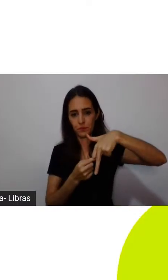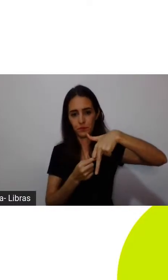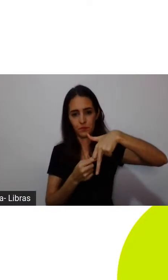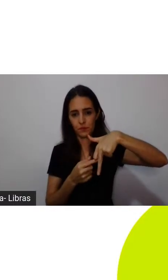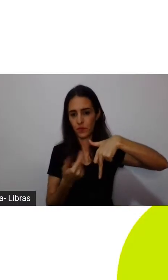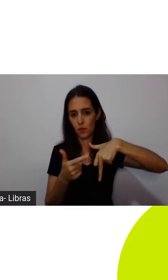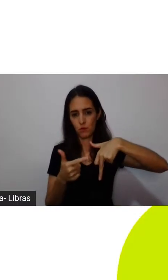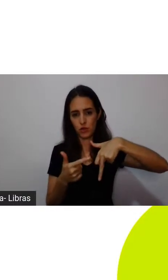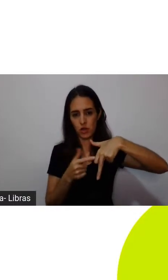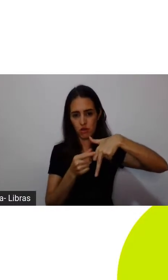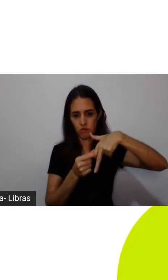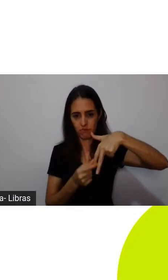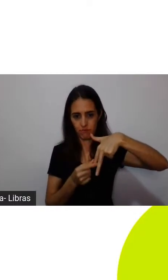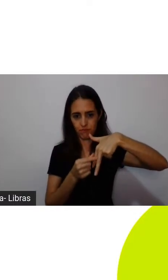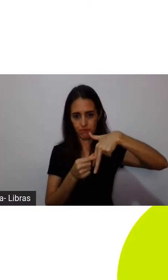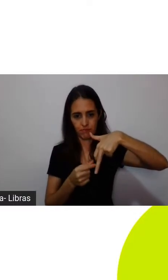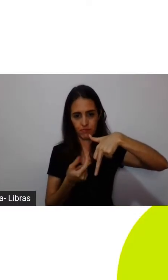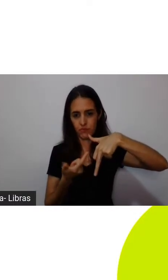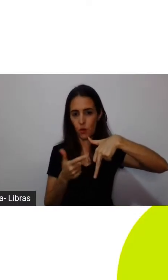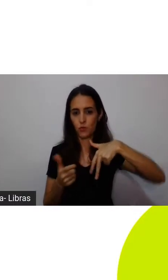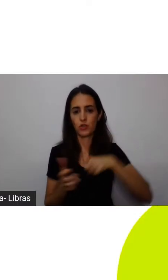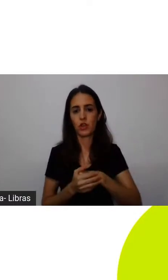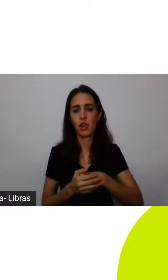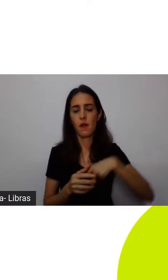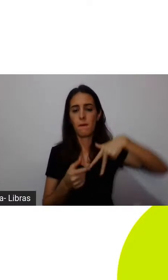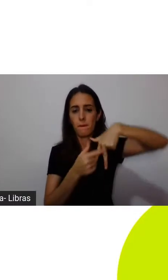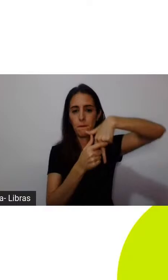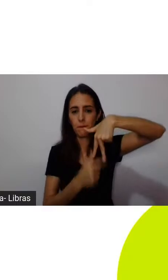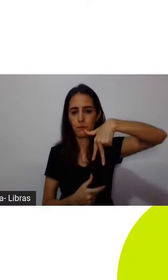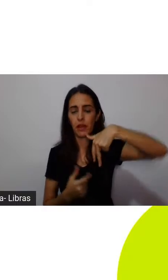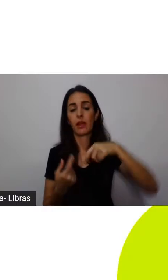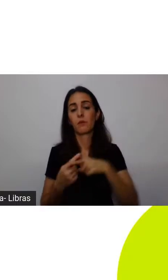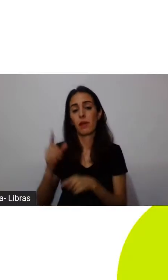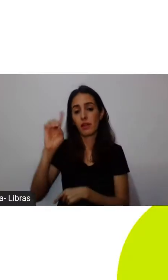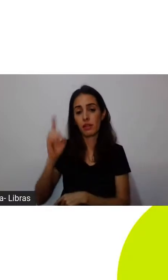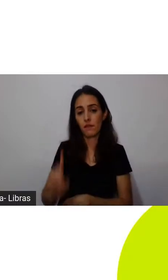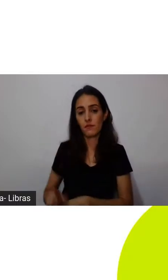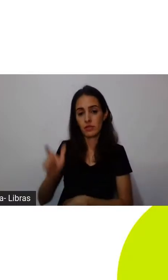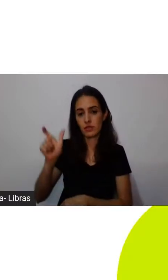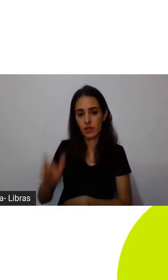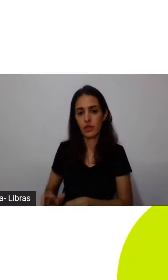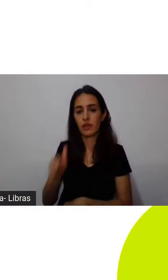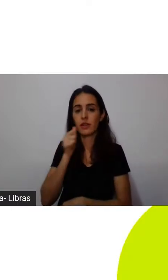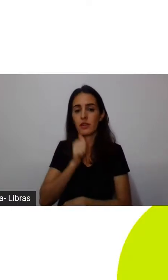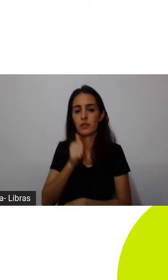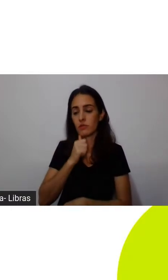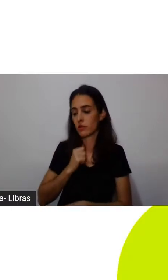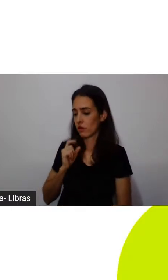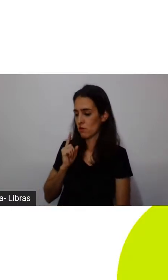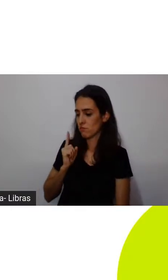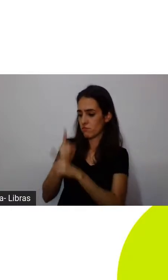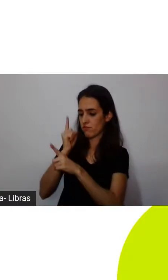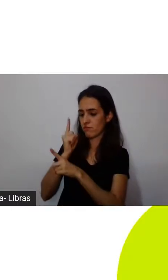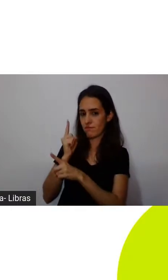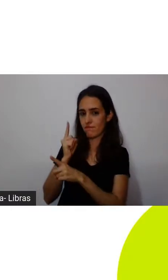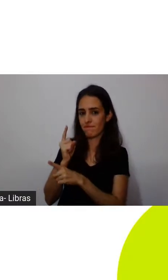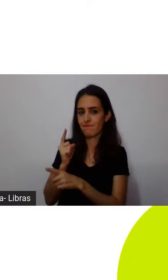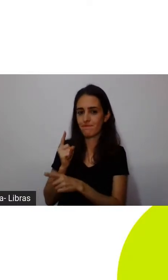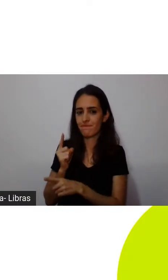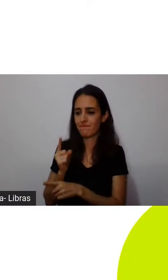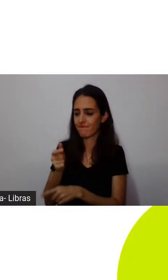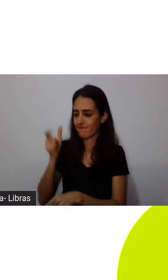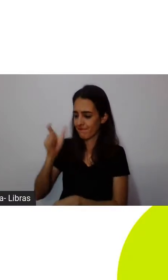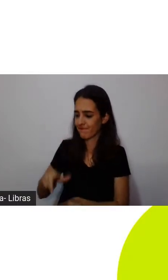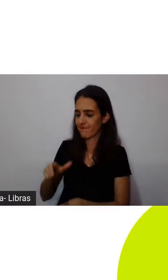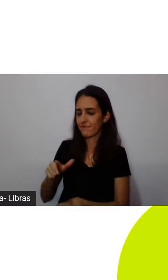coisa que é bastante não dita na nossa sociedade, a dificuldade dessas pessoas, dos PCDs de encontrarem parceiros é